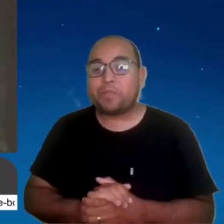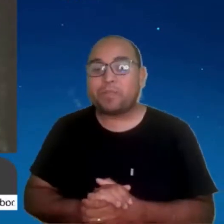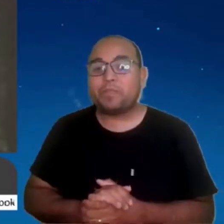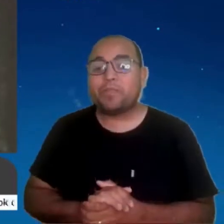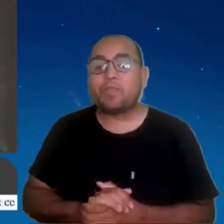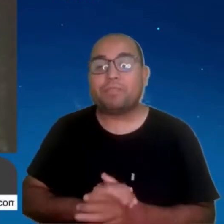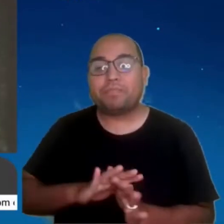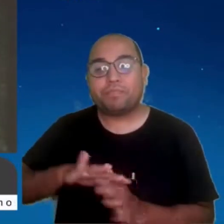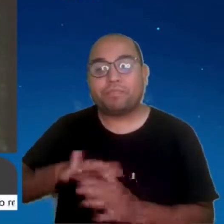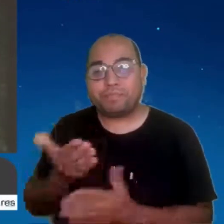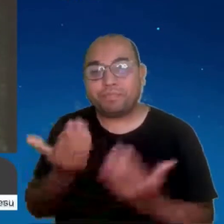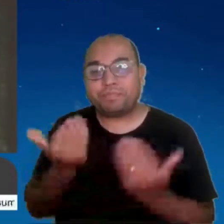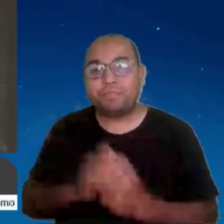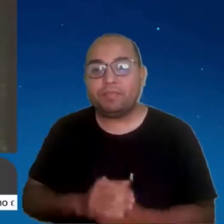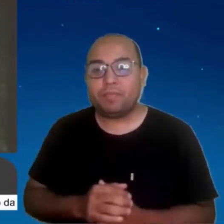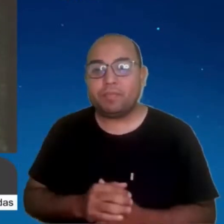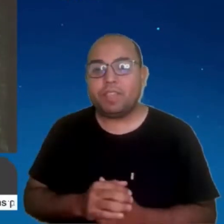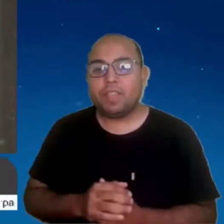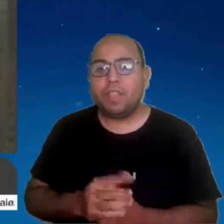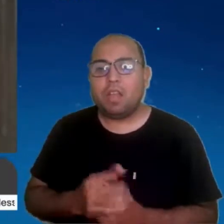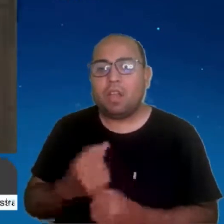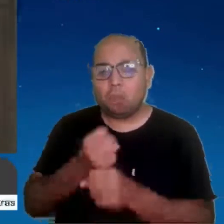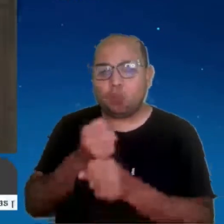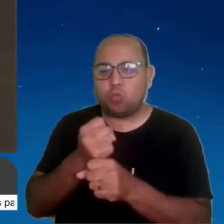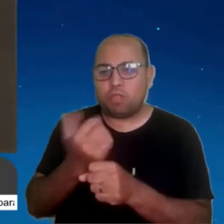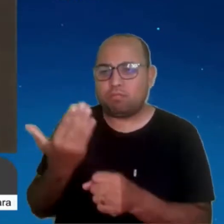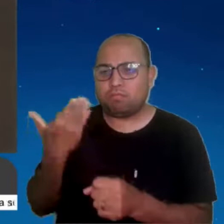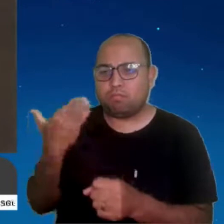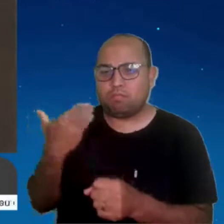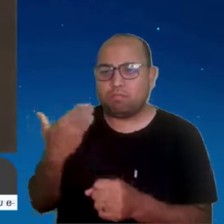COVID, acho que eu avancei aqui, foi mal.